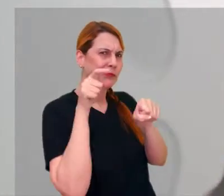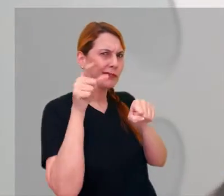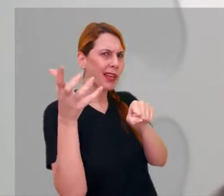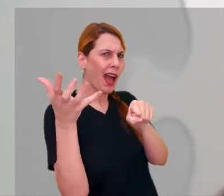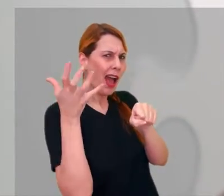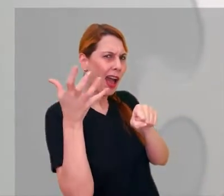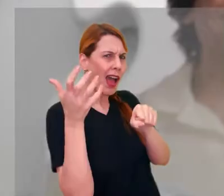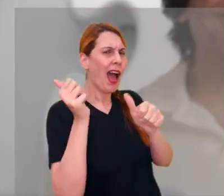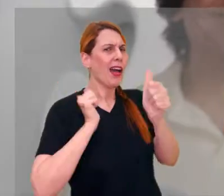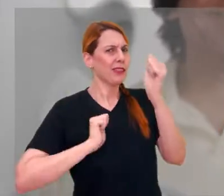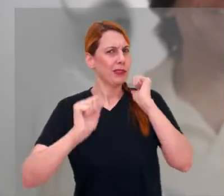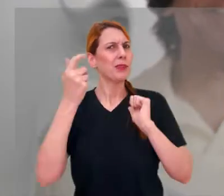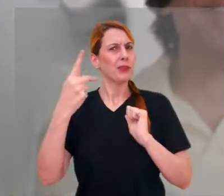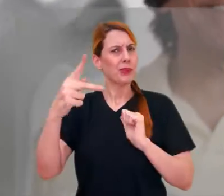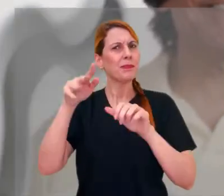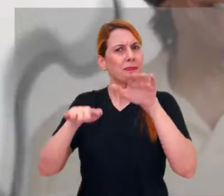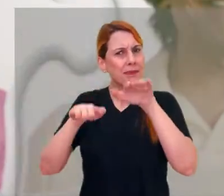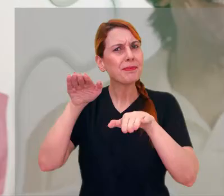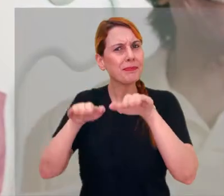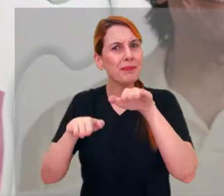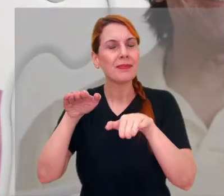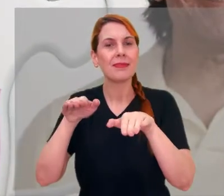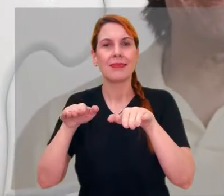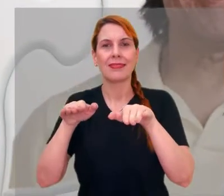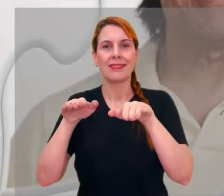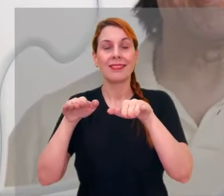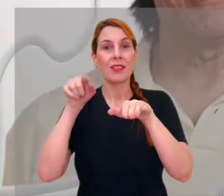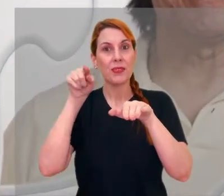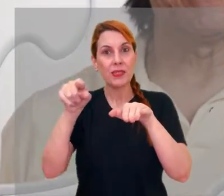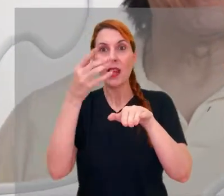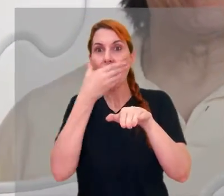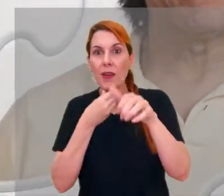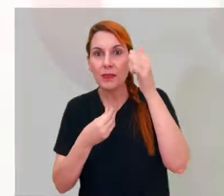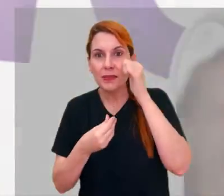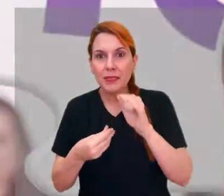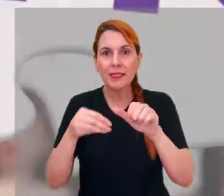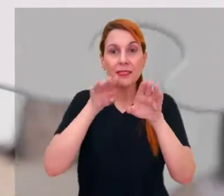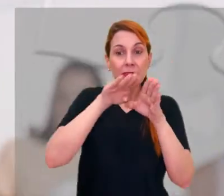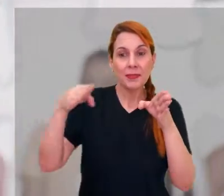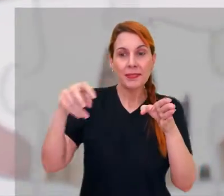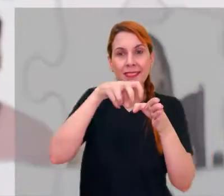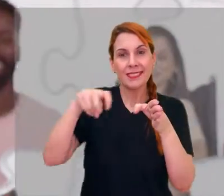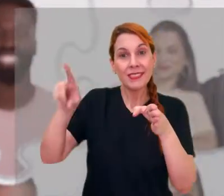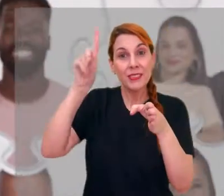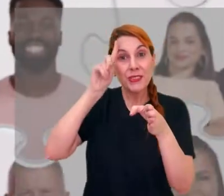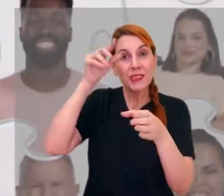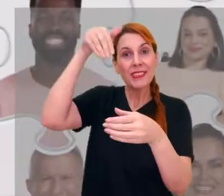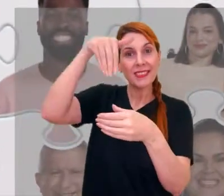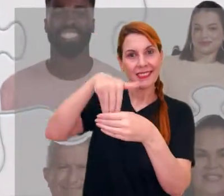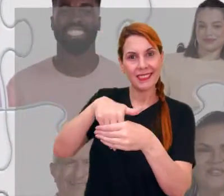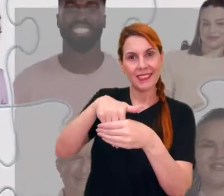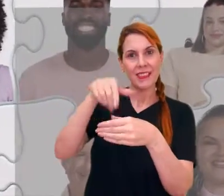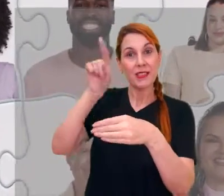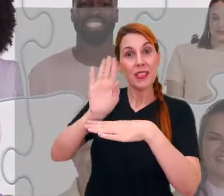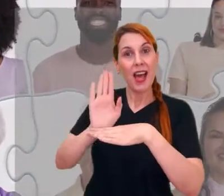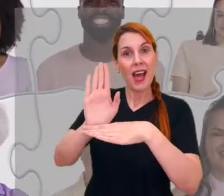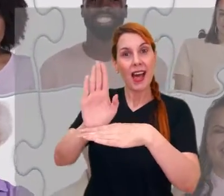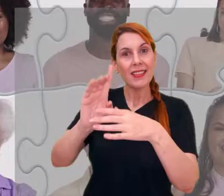Construir o país que você quer também depende da sua atitude. Seja mesária ou mesário no dia das eleições.